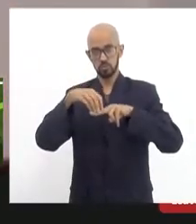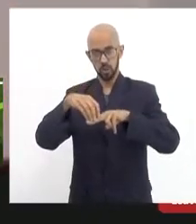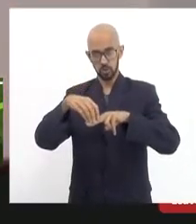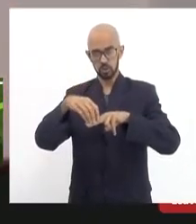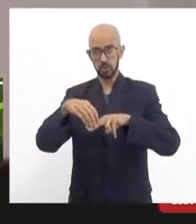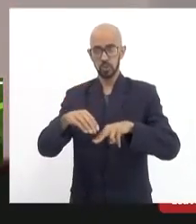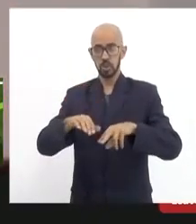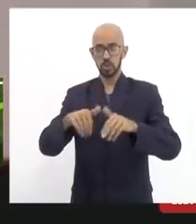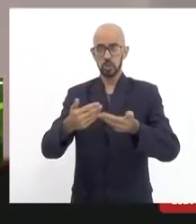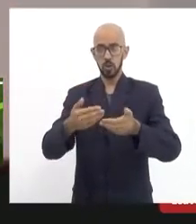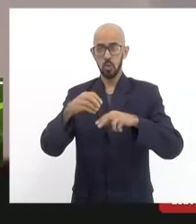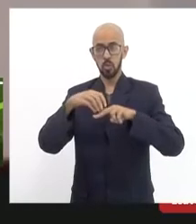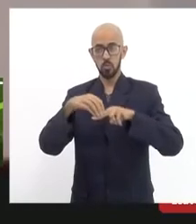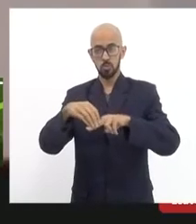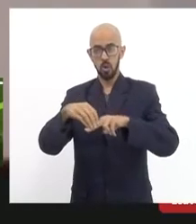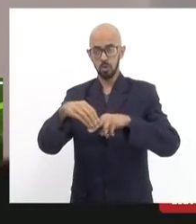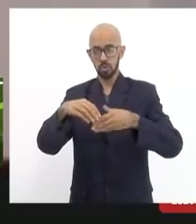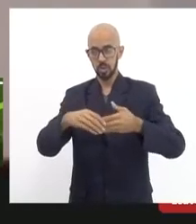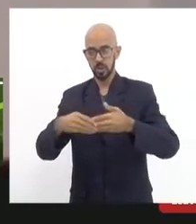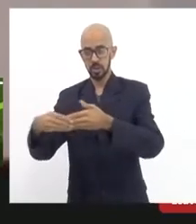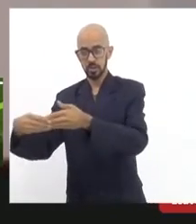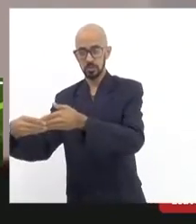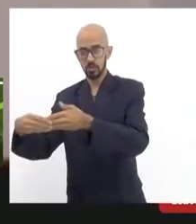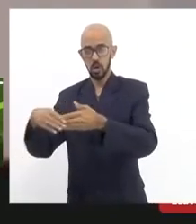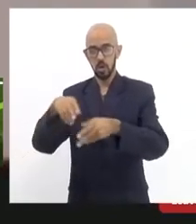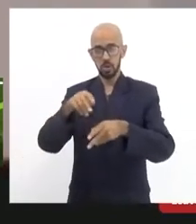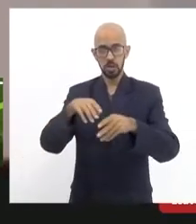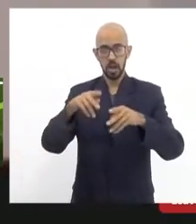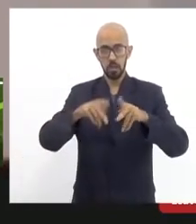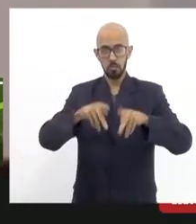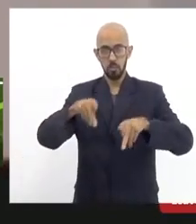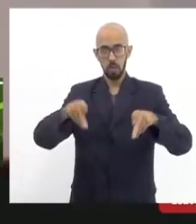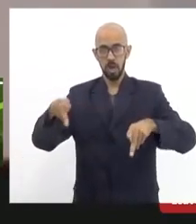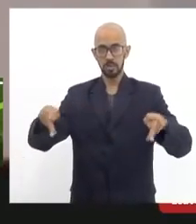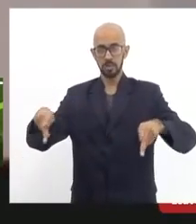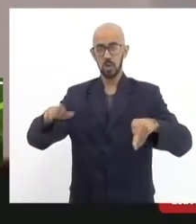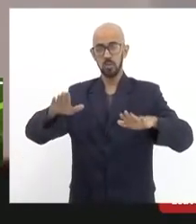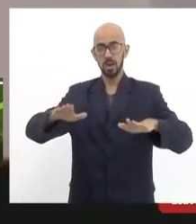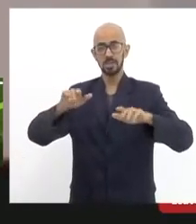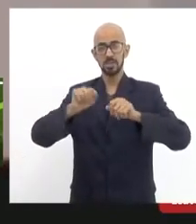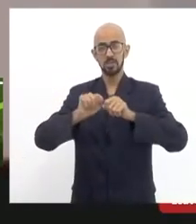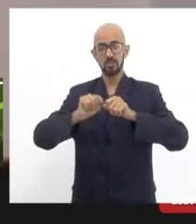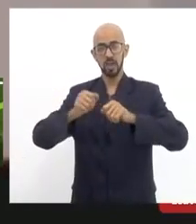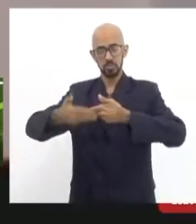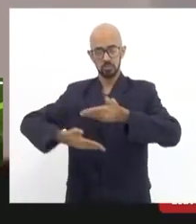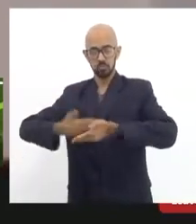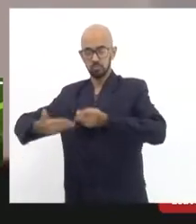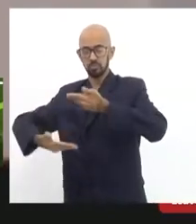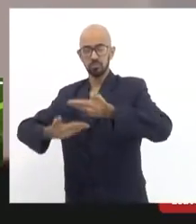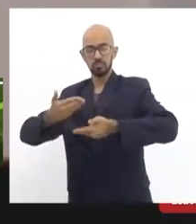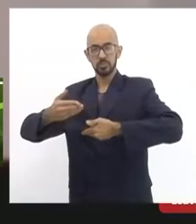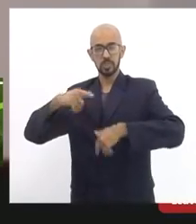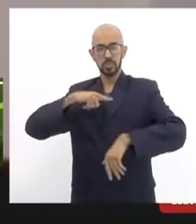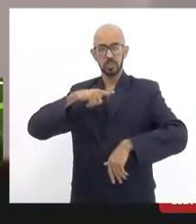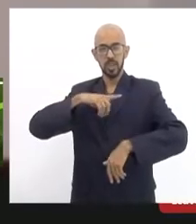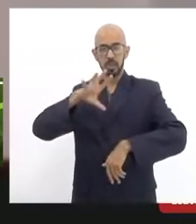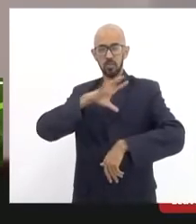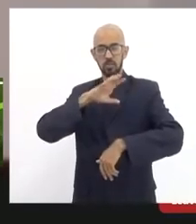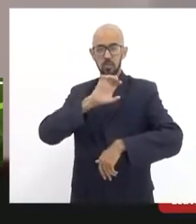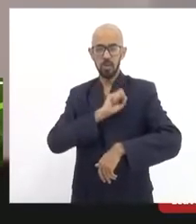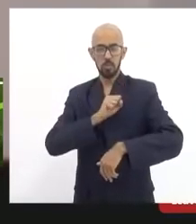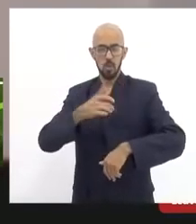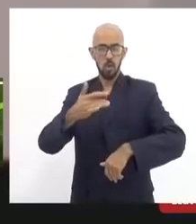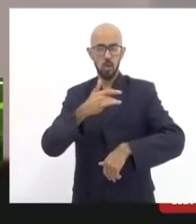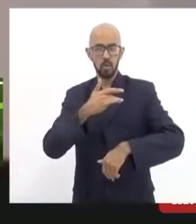transporta as pessoas mas faz um circuito vamos dizer assim de convivência um circuito afetivo onde as pessoas se